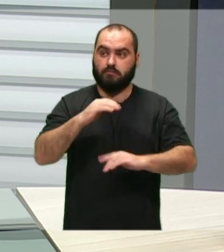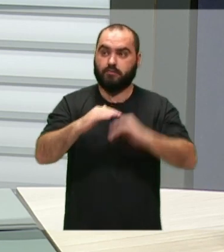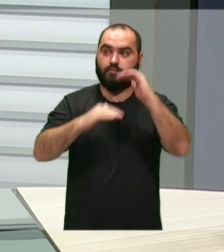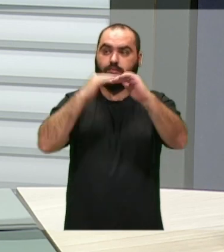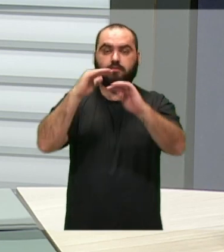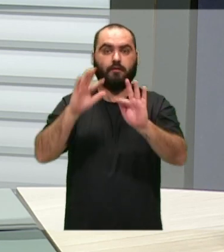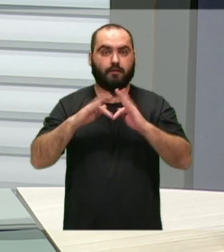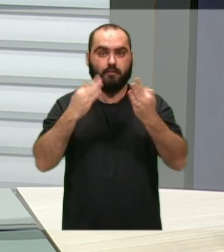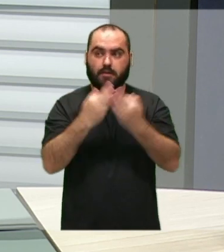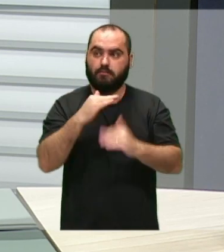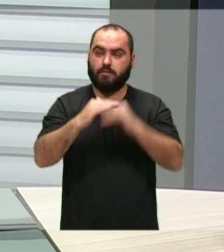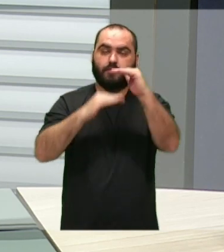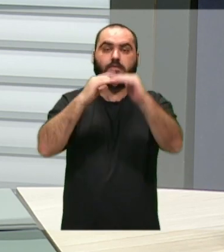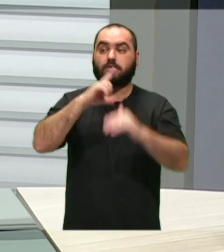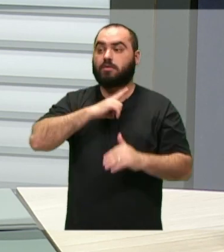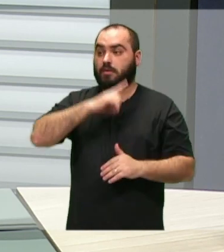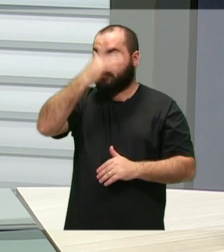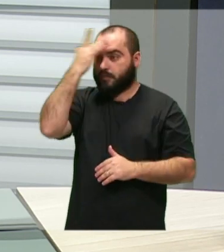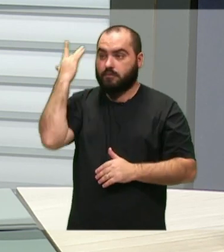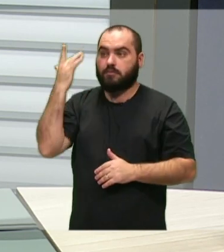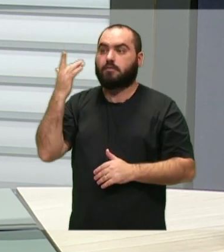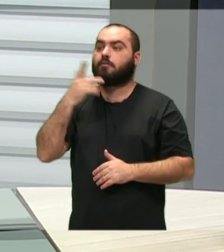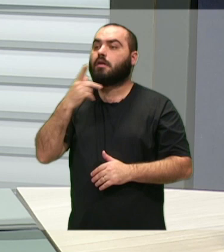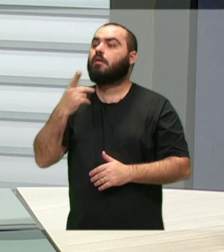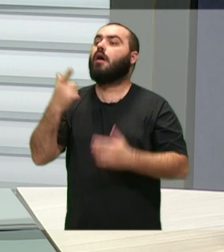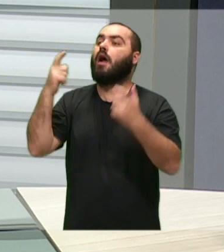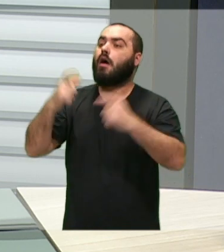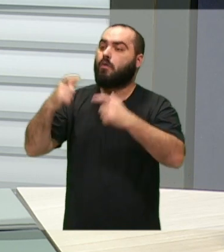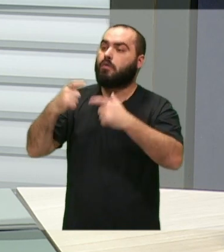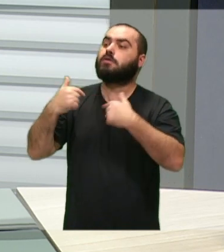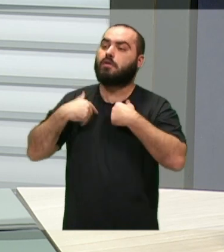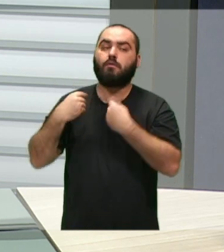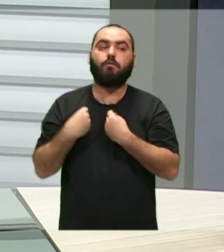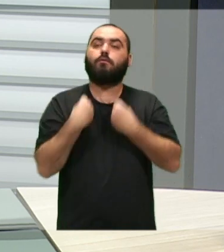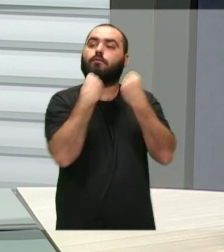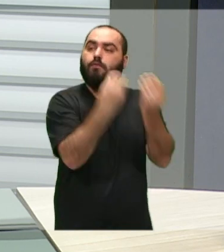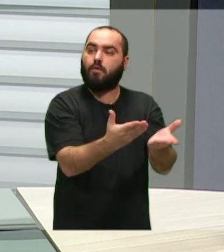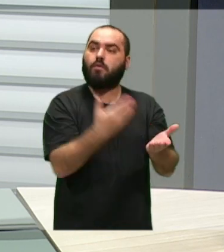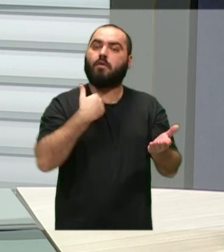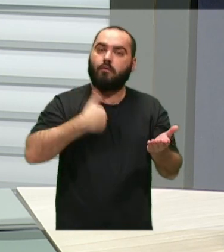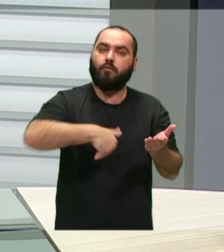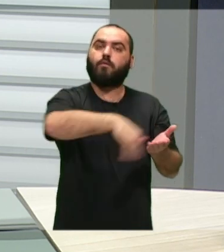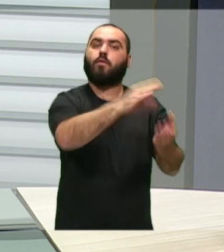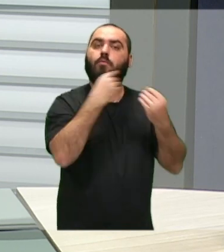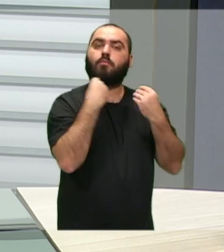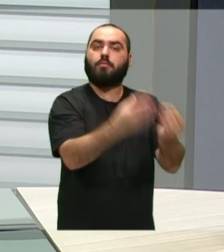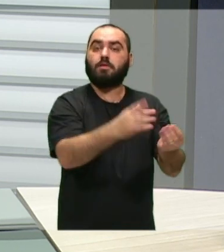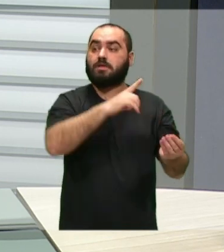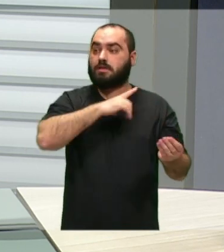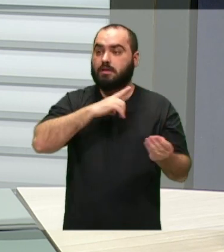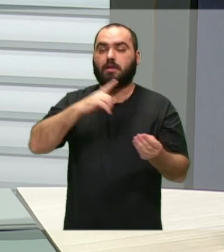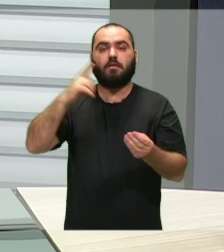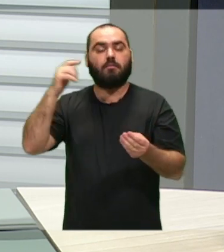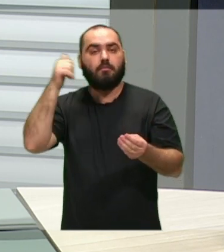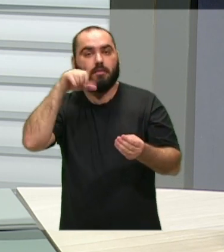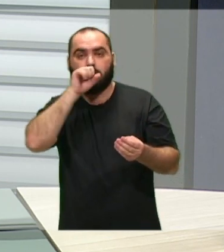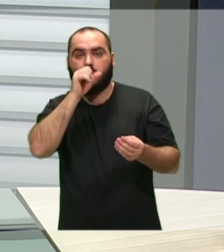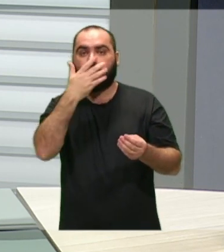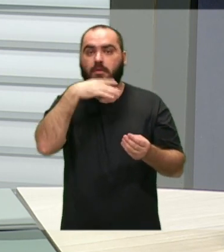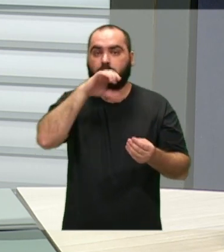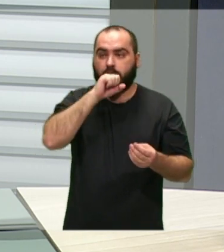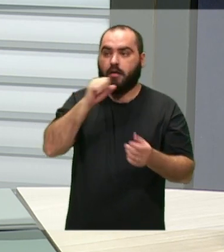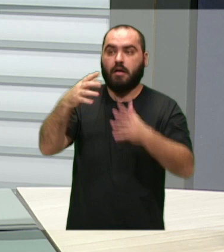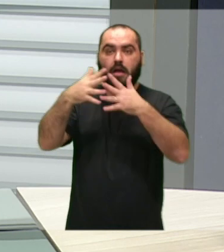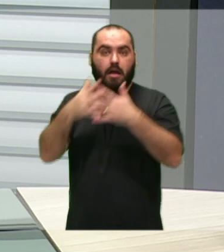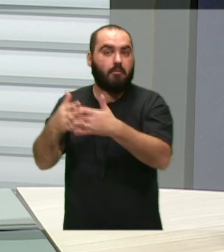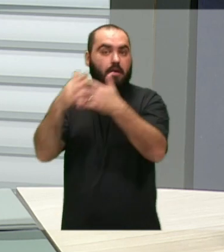moradores usando seus Instagram dizendo assim, ó, me dizem, tem que eu tenho que buscar, eu vou levar, entrego, tinha pais colocando à disposição, tinha gente fretando caminhões